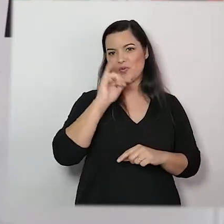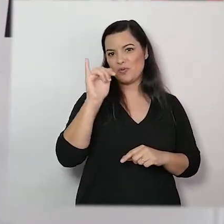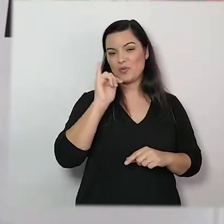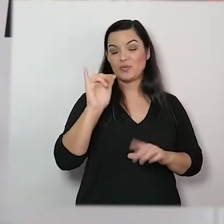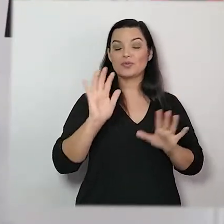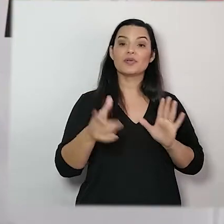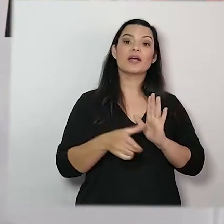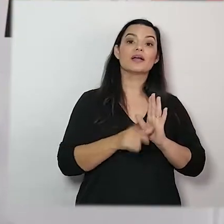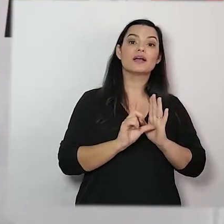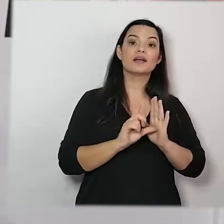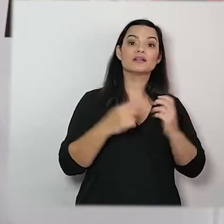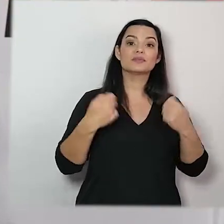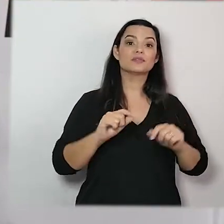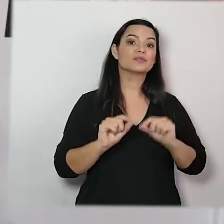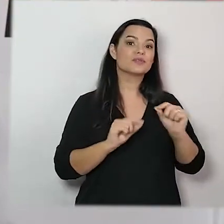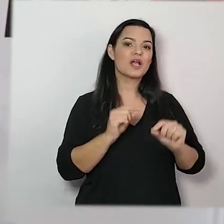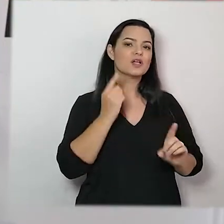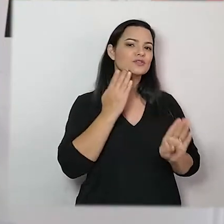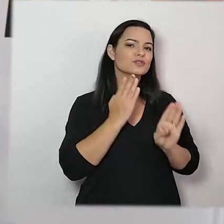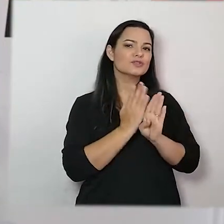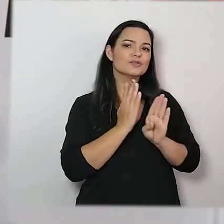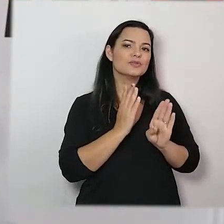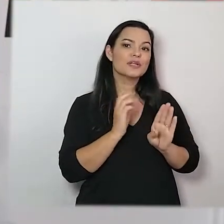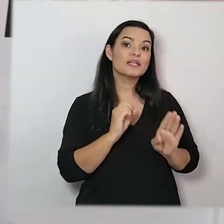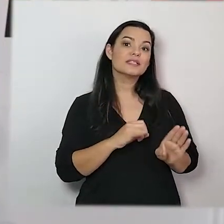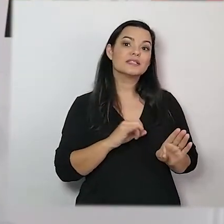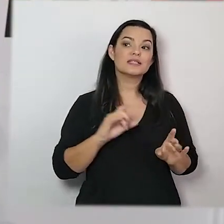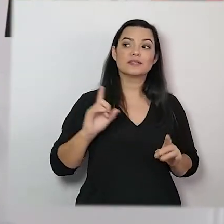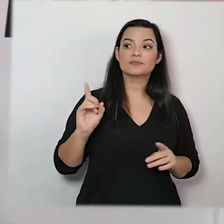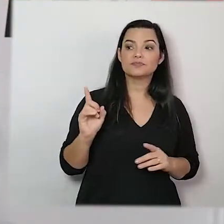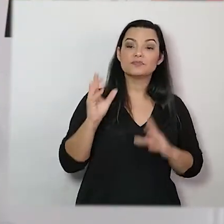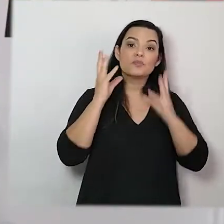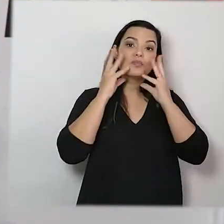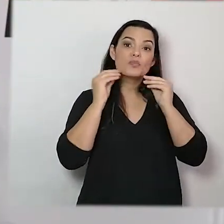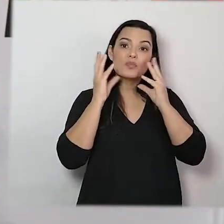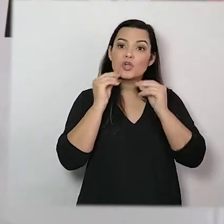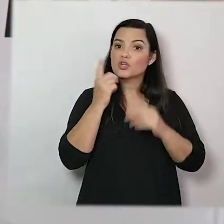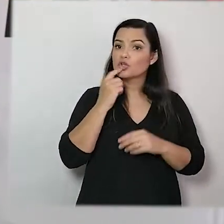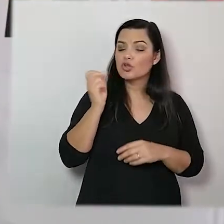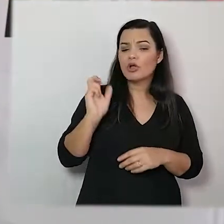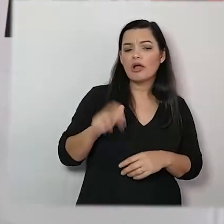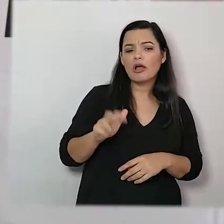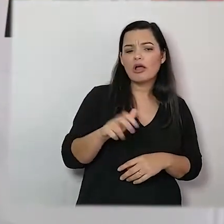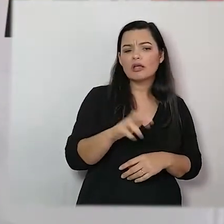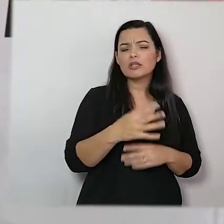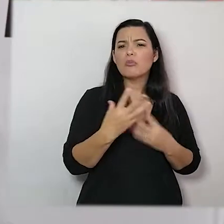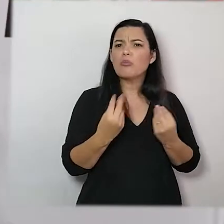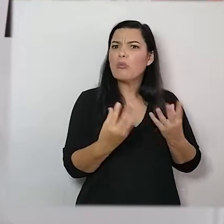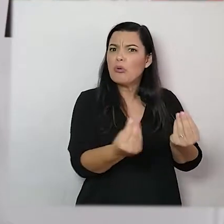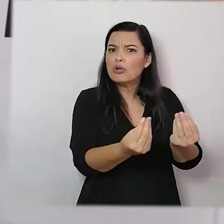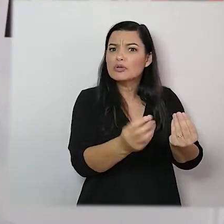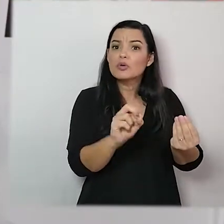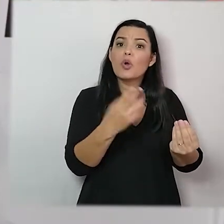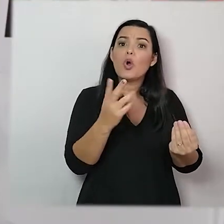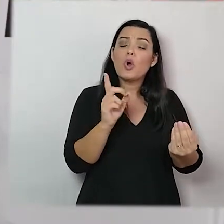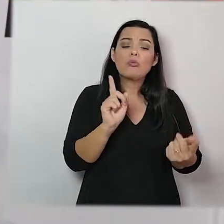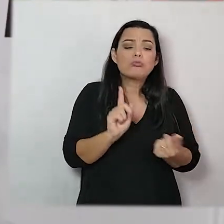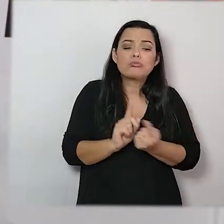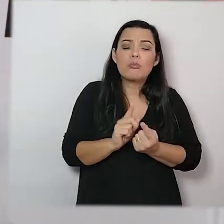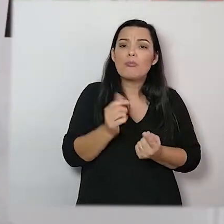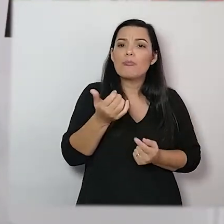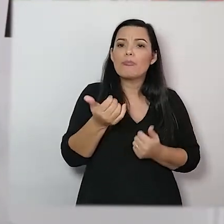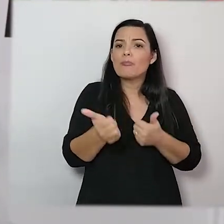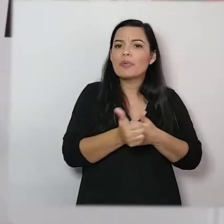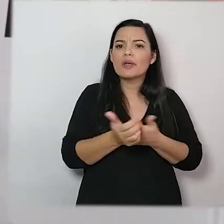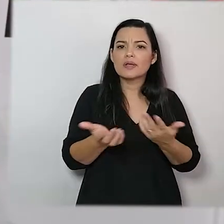antes vamos descobrir se o medonho andou muito ou andou pouco